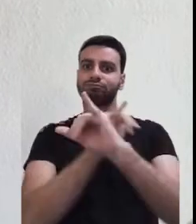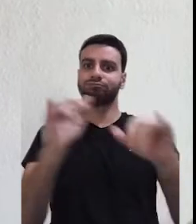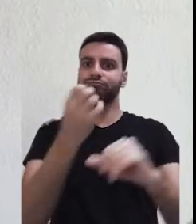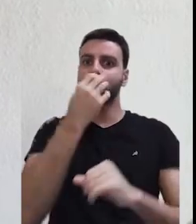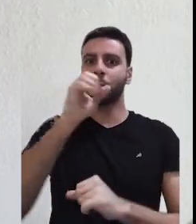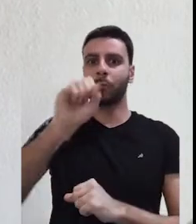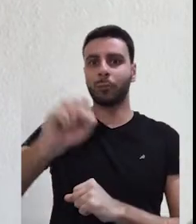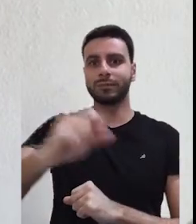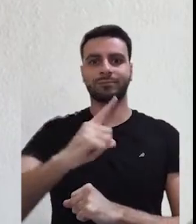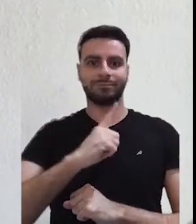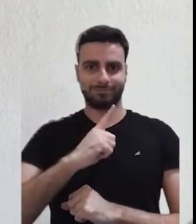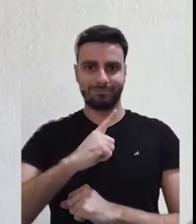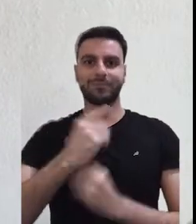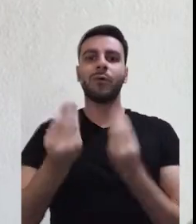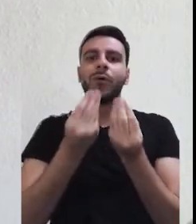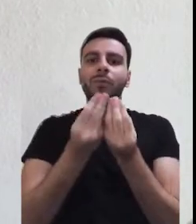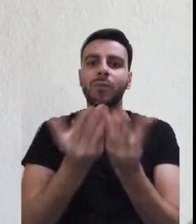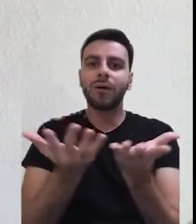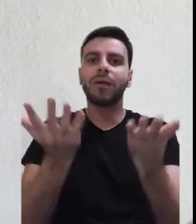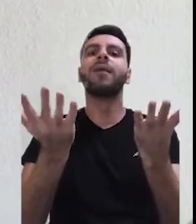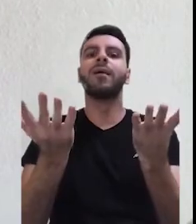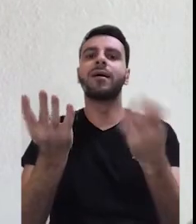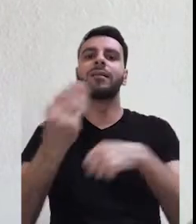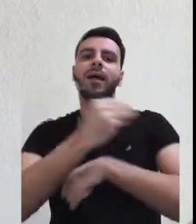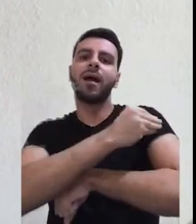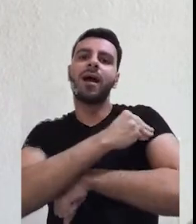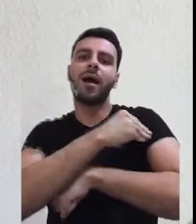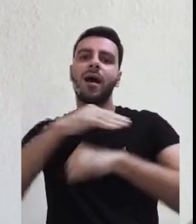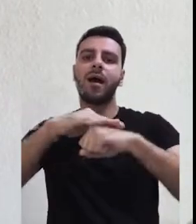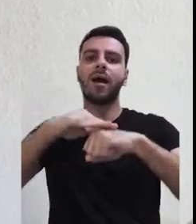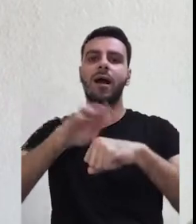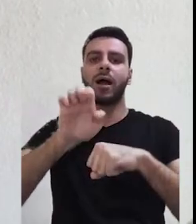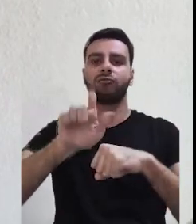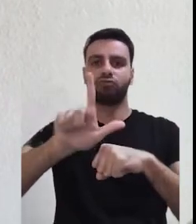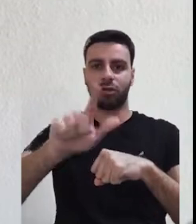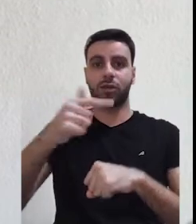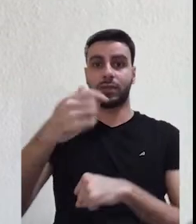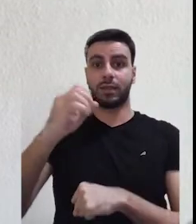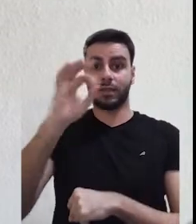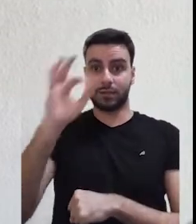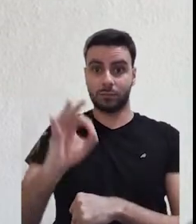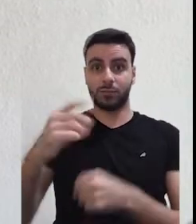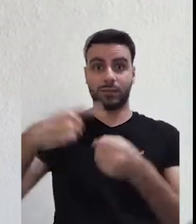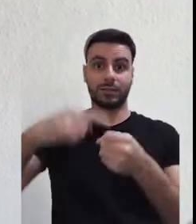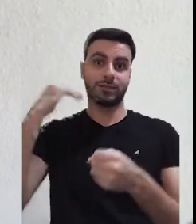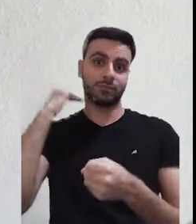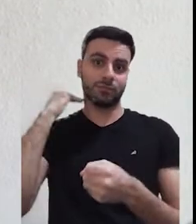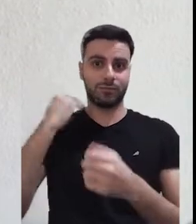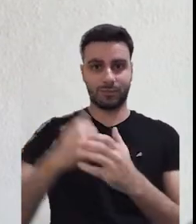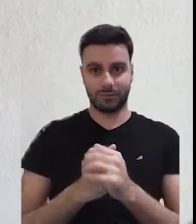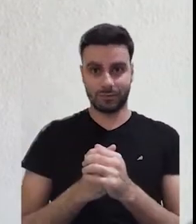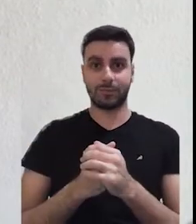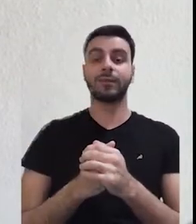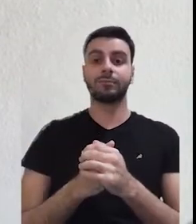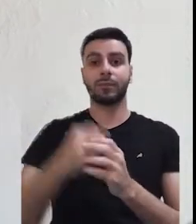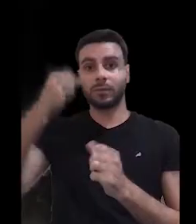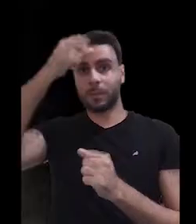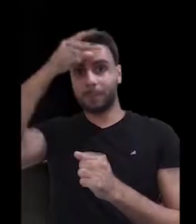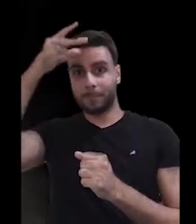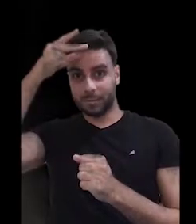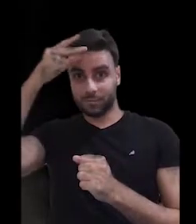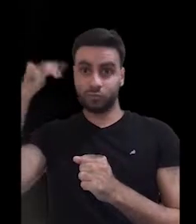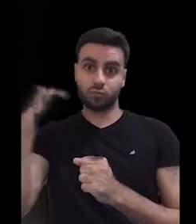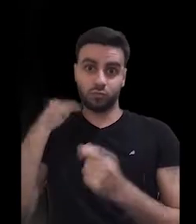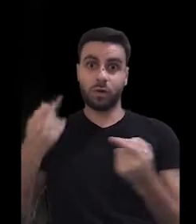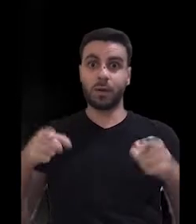UFJF divulgou uma notícia muito positiva sobre a distribuição de álcool em gel 70% em Juiz de Fora.